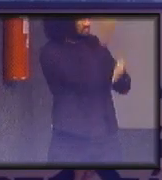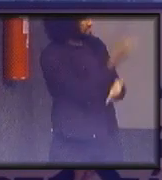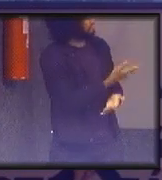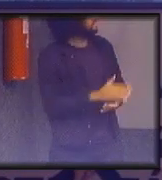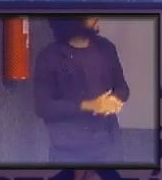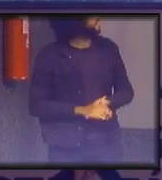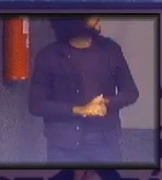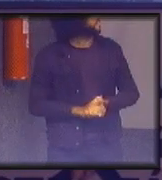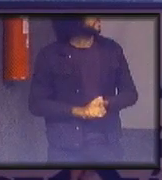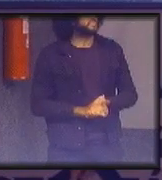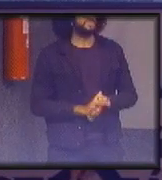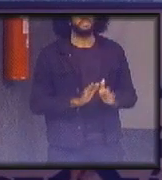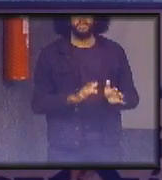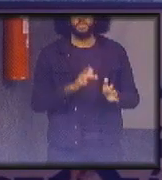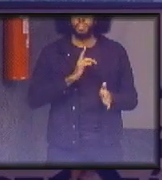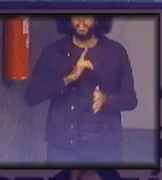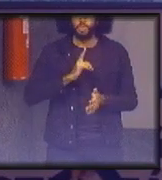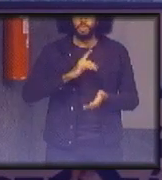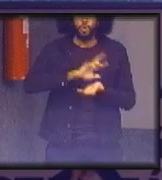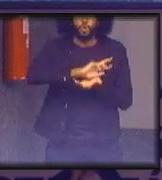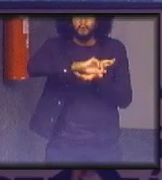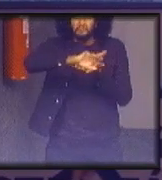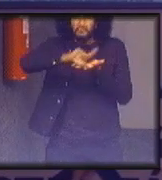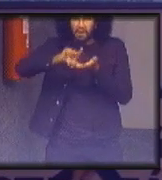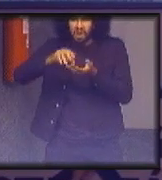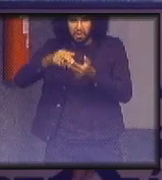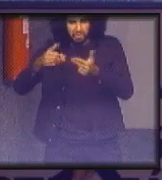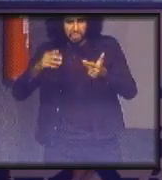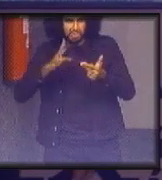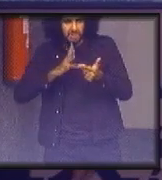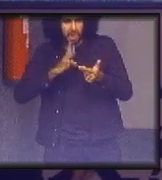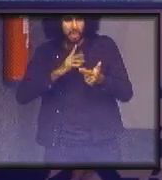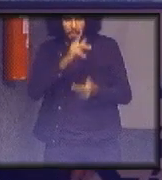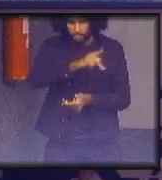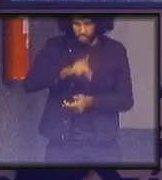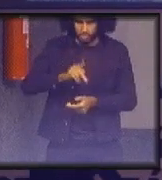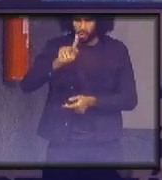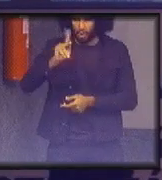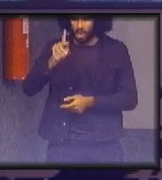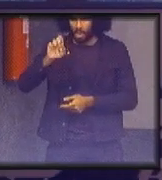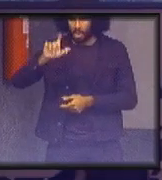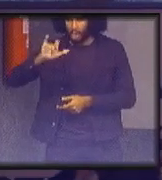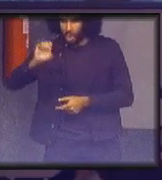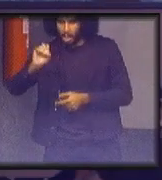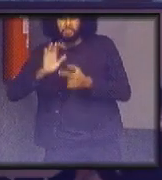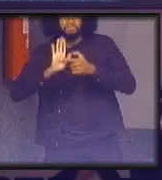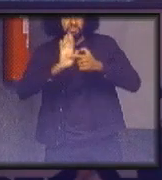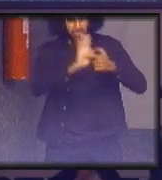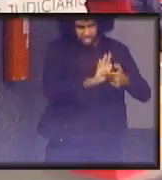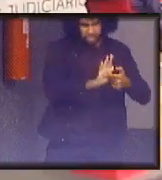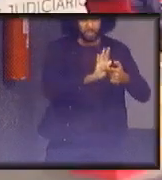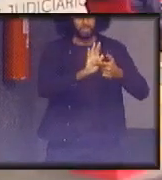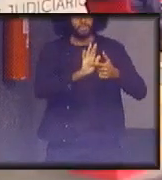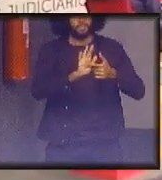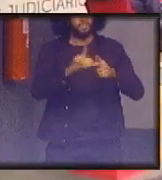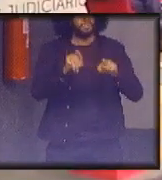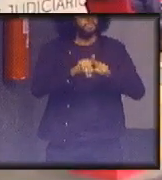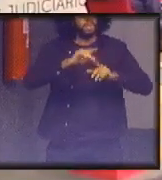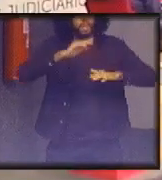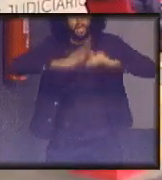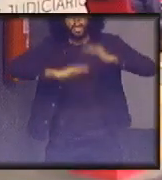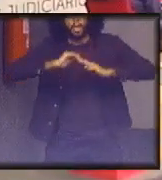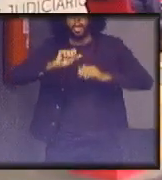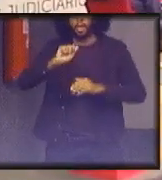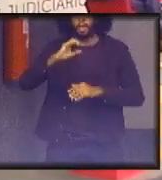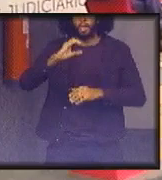a gente tem um monte de coisa legal o professor Hélio mostrou de ações pontuais